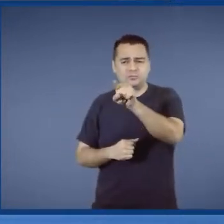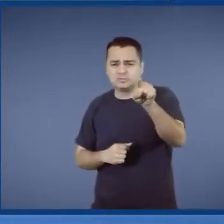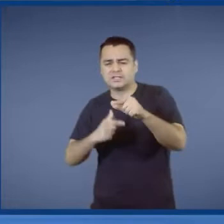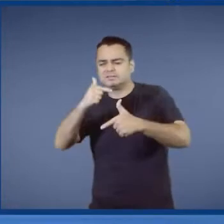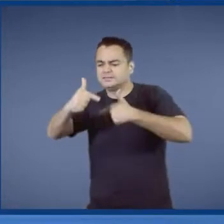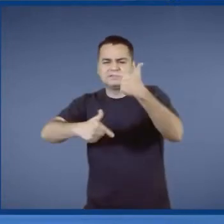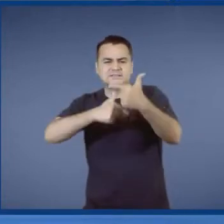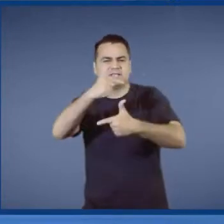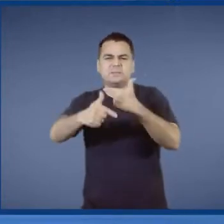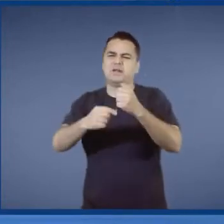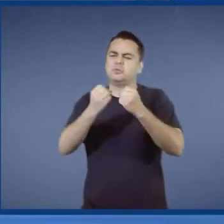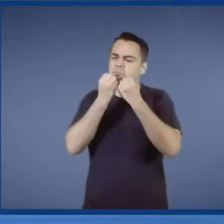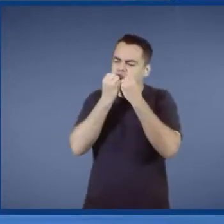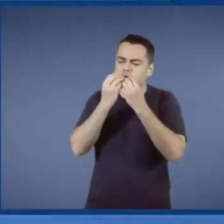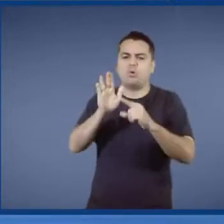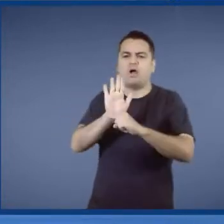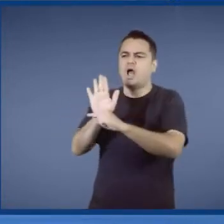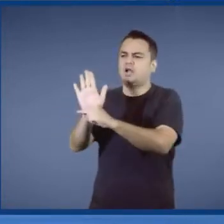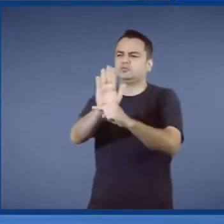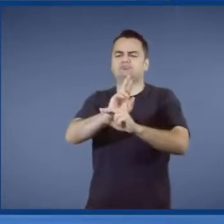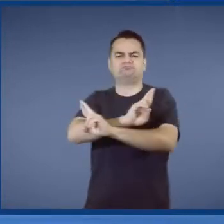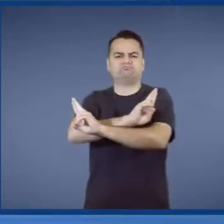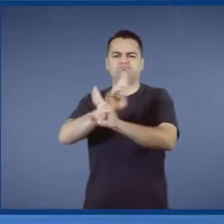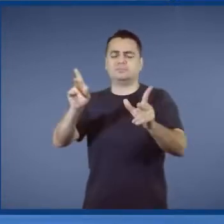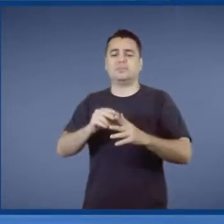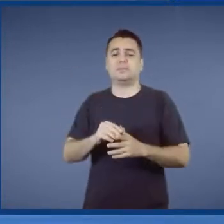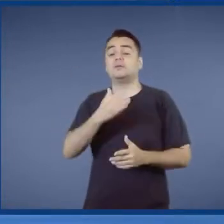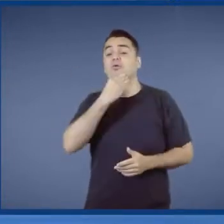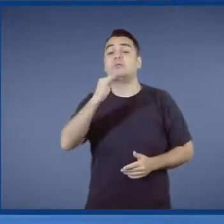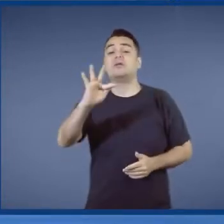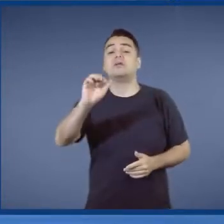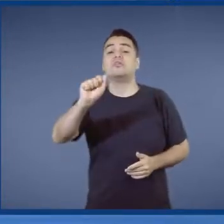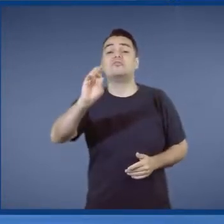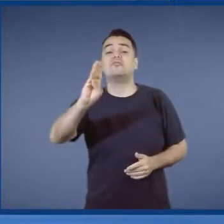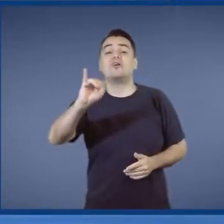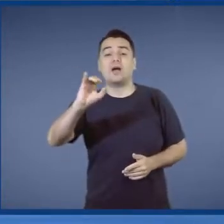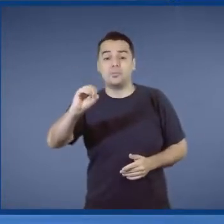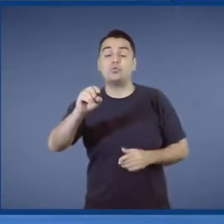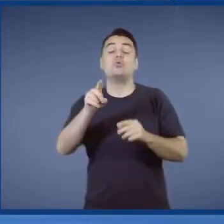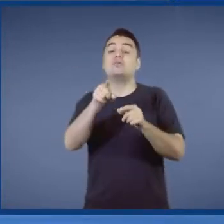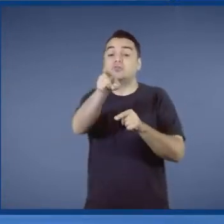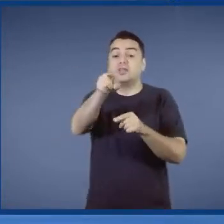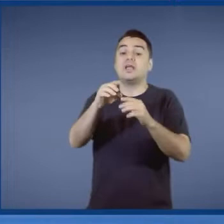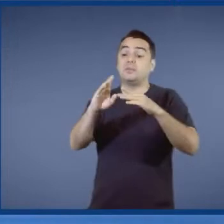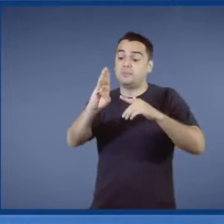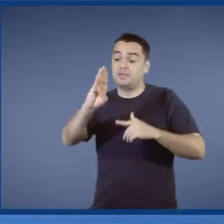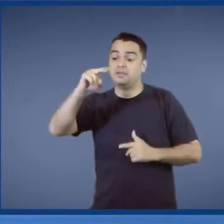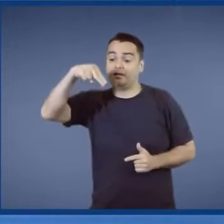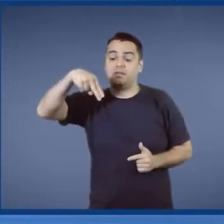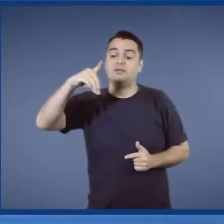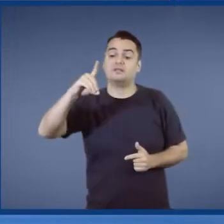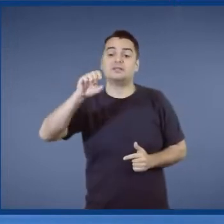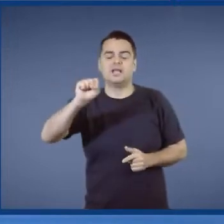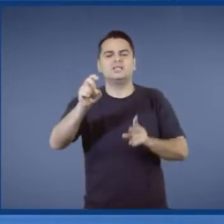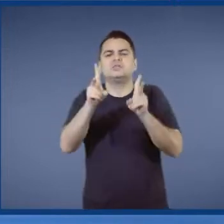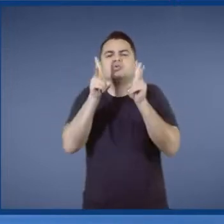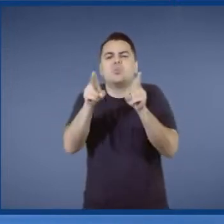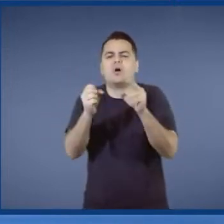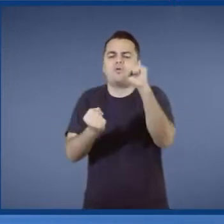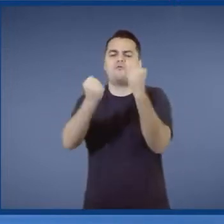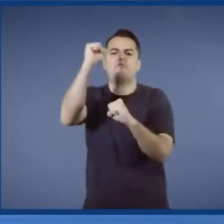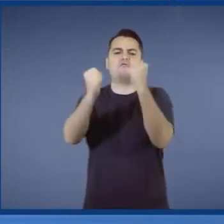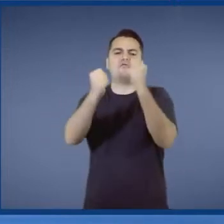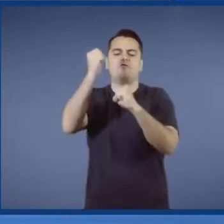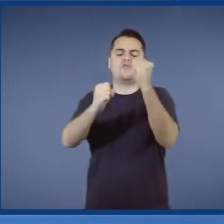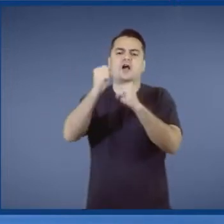diferença. Em Montesano, Fábio Abraão, o BNDES virou uma grande fábrica de projetos. Uma grande fábrica